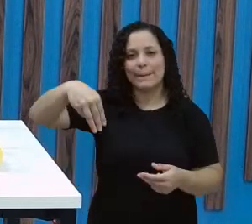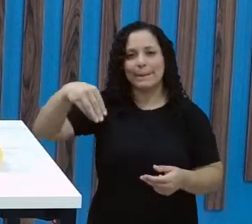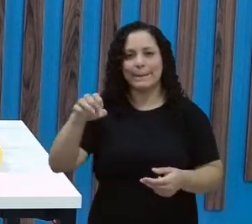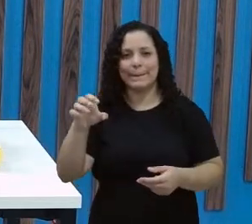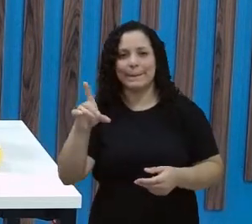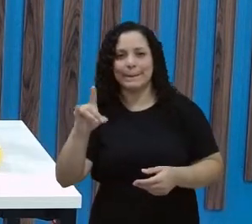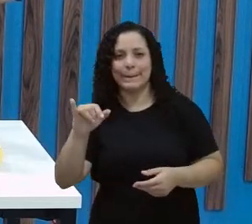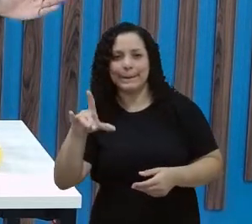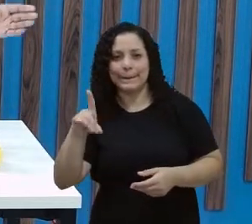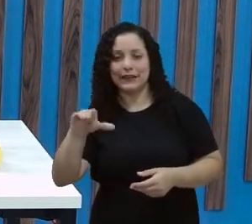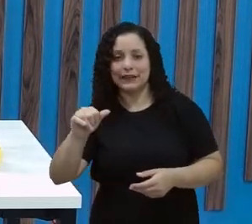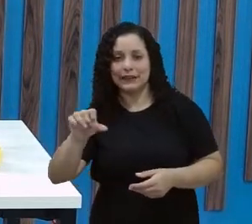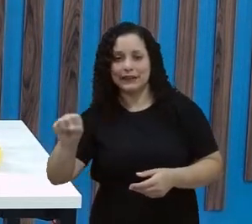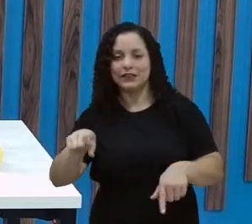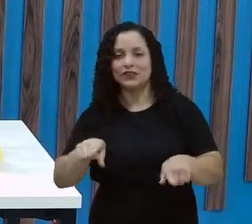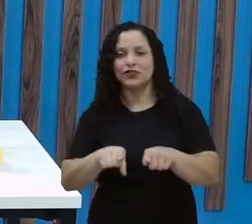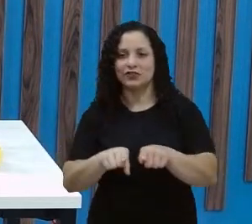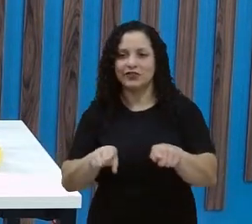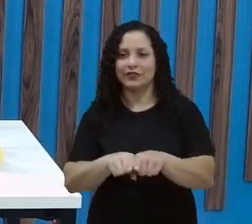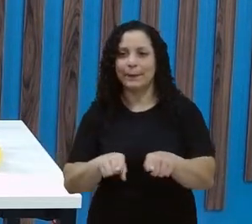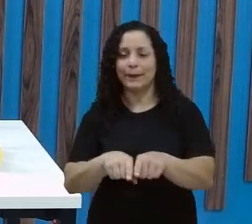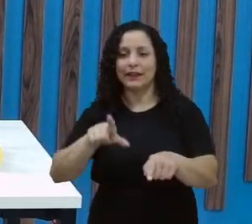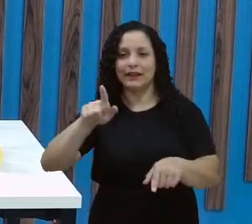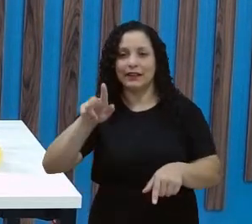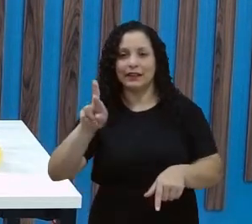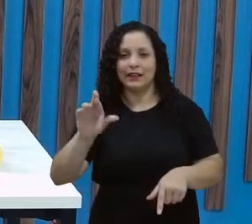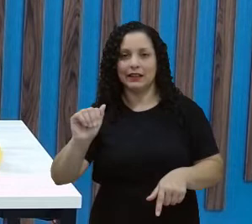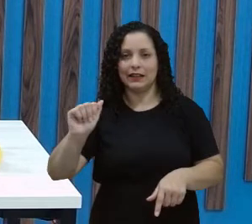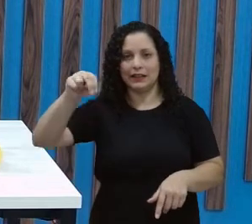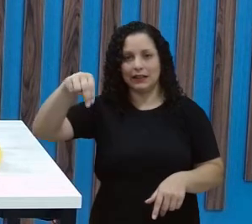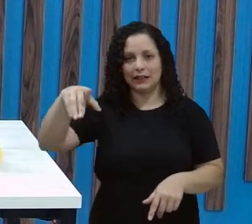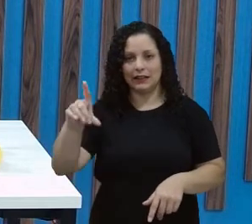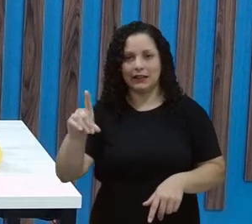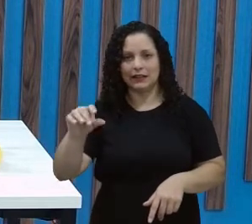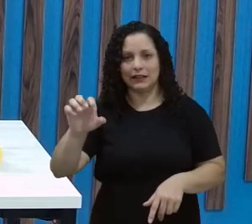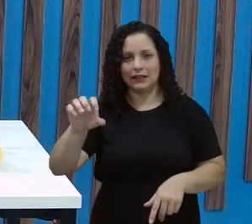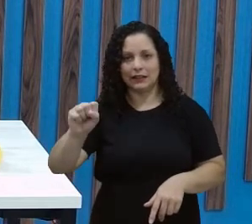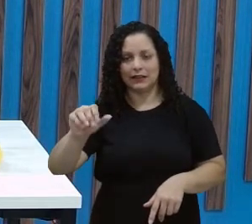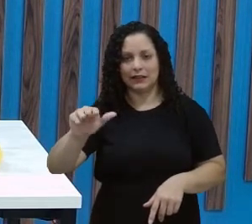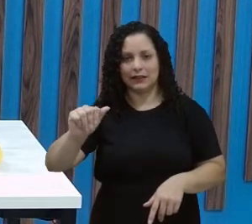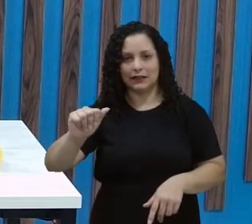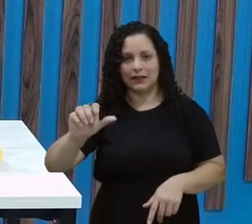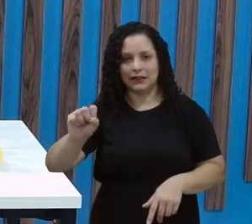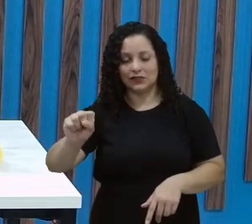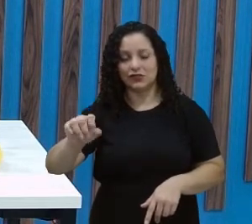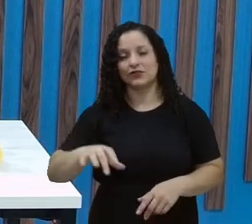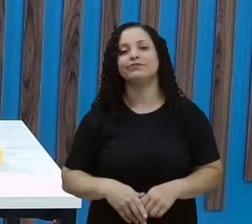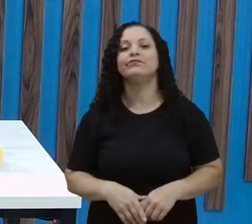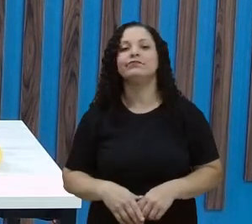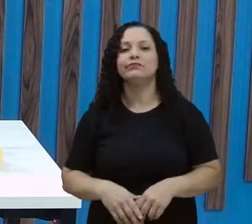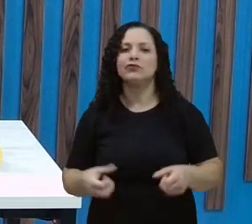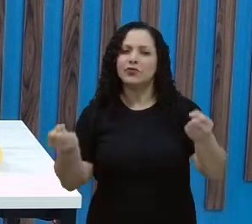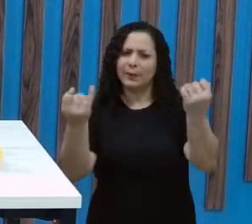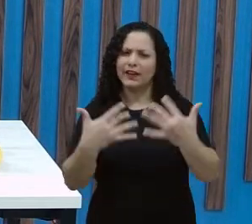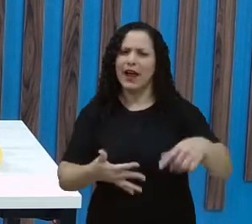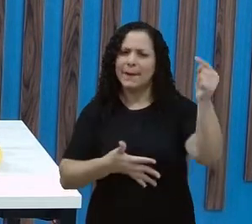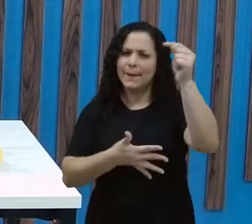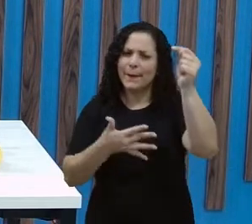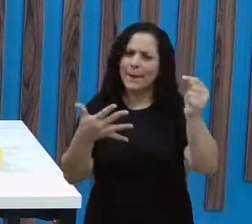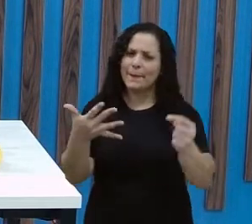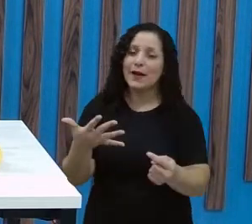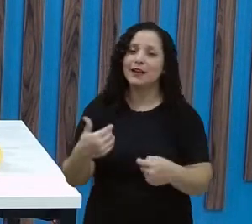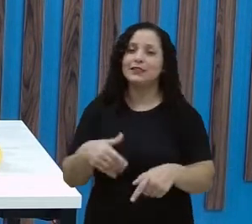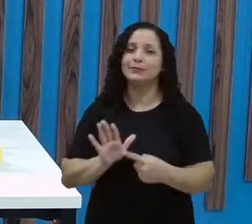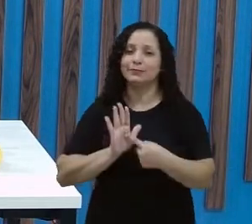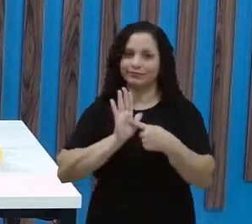Eu fiz uma, passei um pouquinho, falei sobre algumas, tá? Só mencionei o que a gente pode